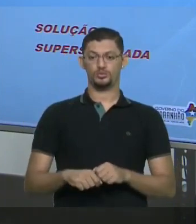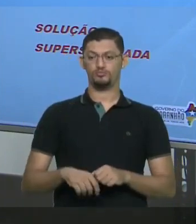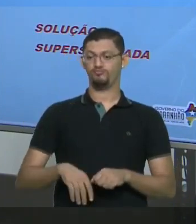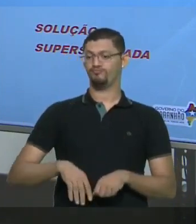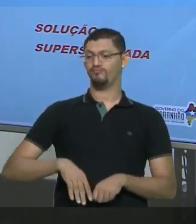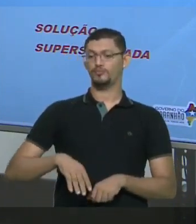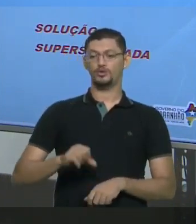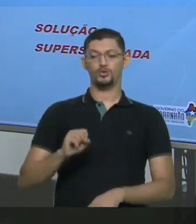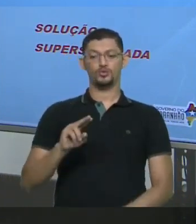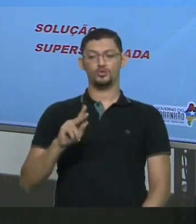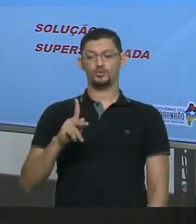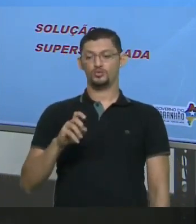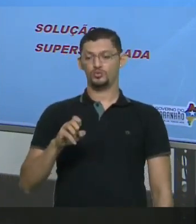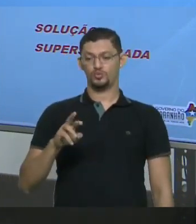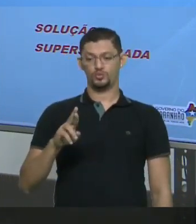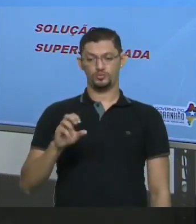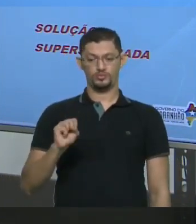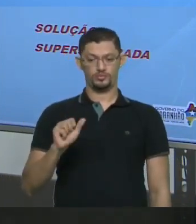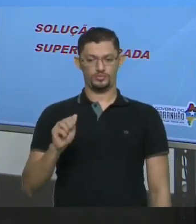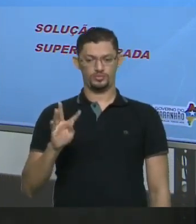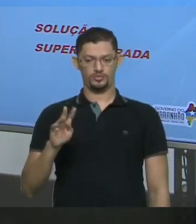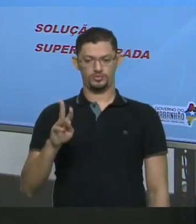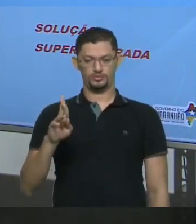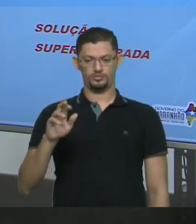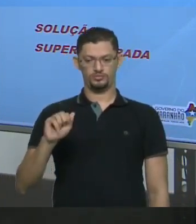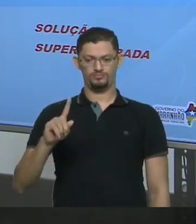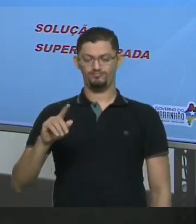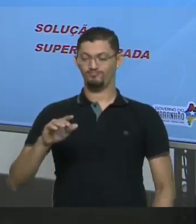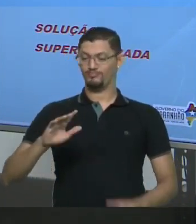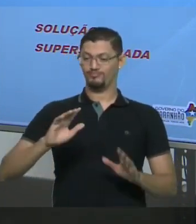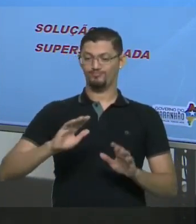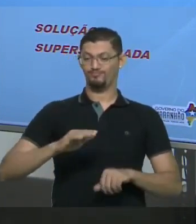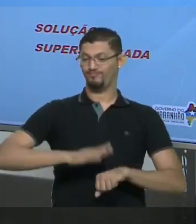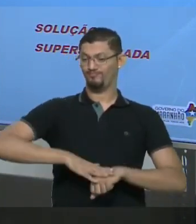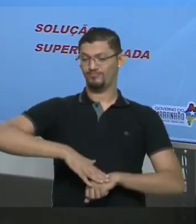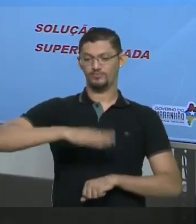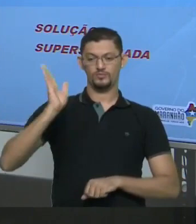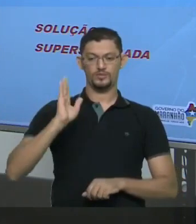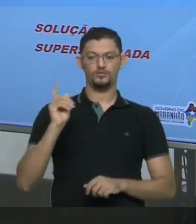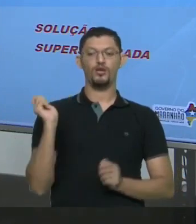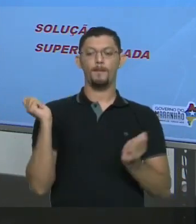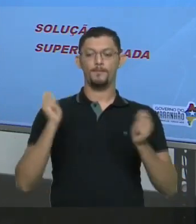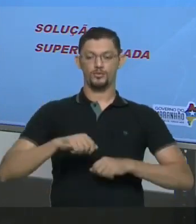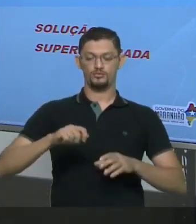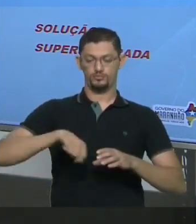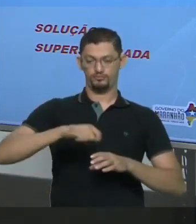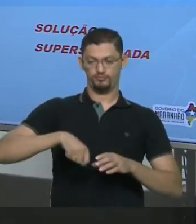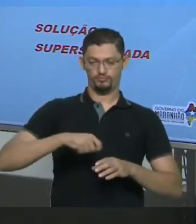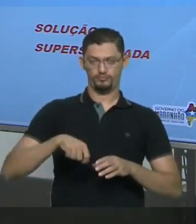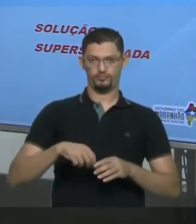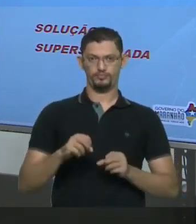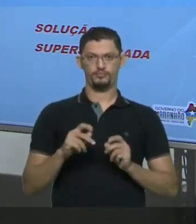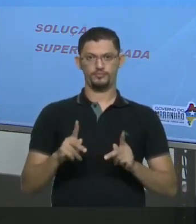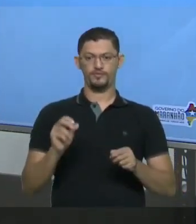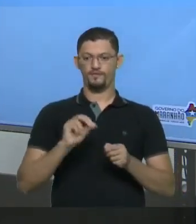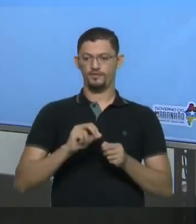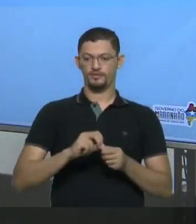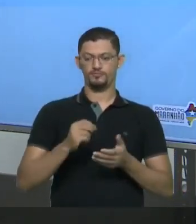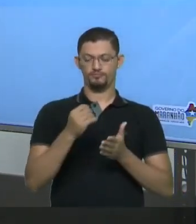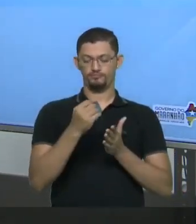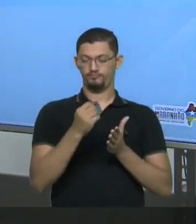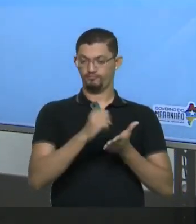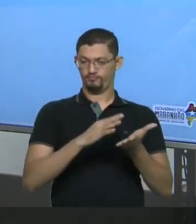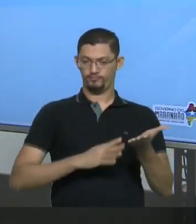saturada É quando você Passa Da máxima Quantidade De soluto Permitido Naquela solução Tudo bem? Vamos fazer Algumas questões?